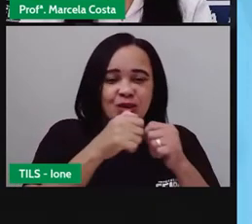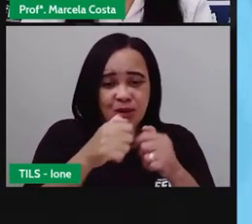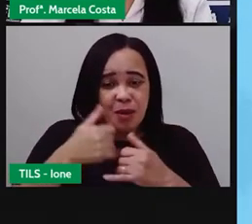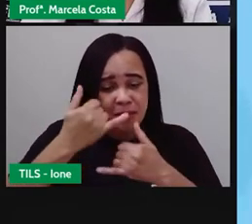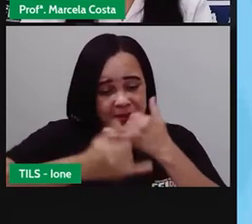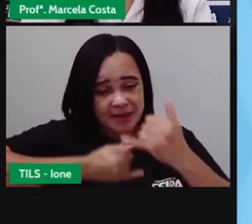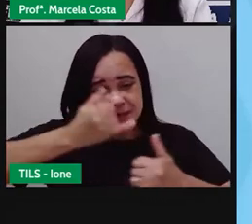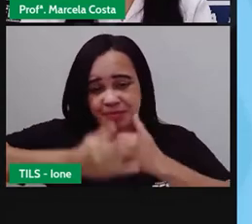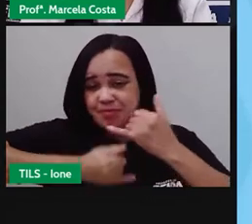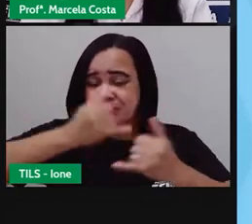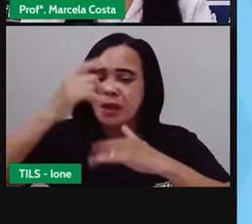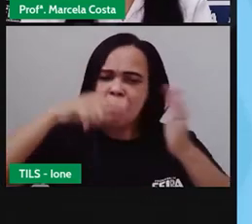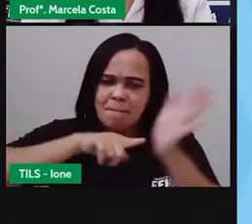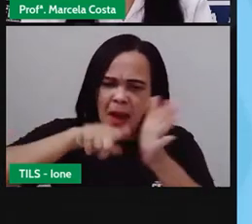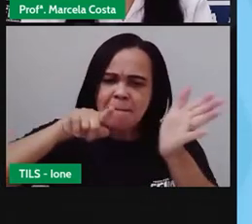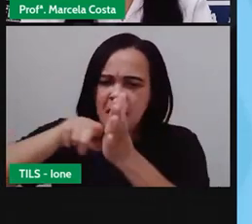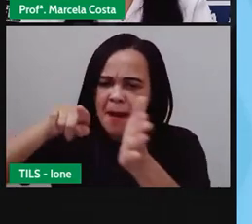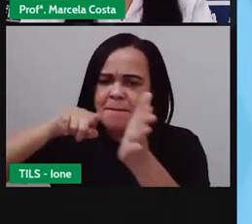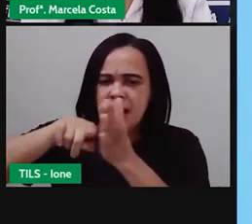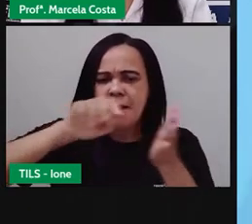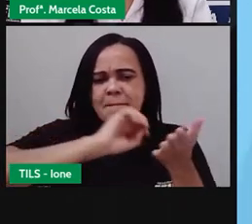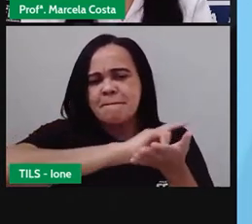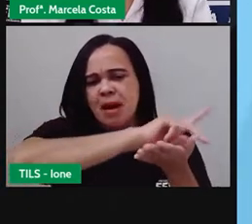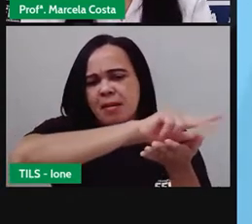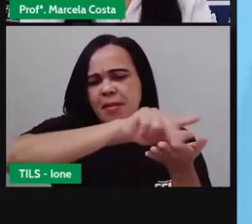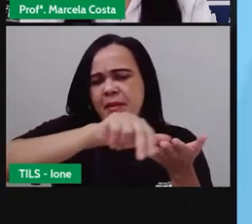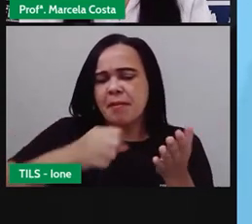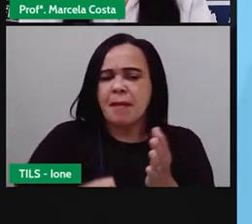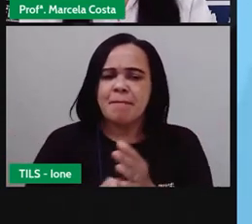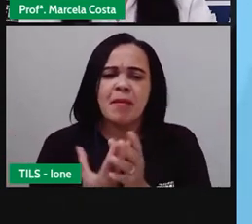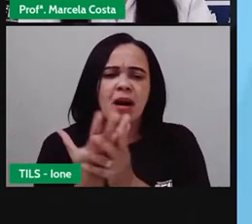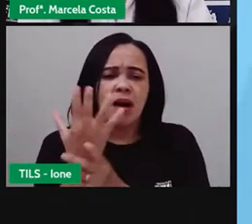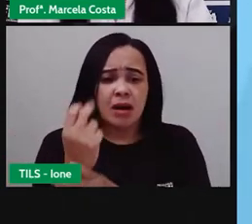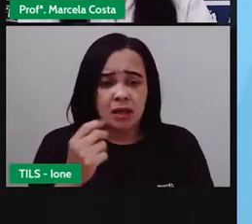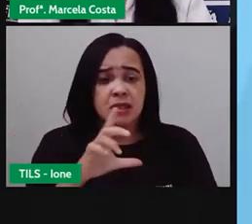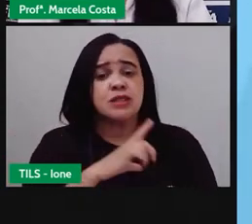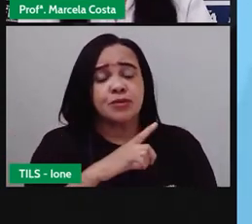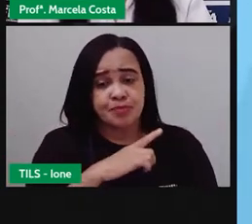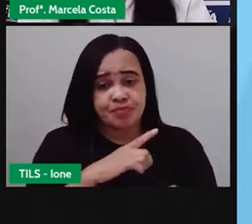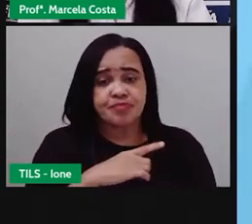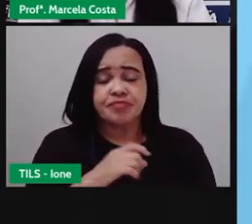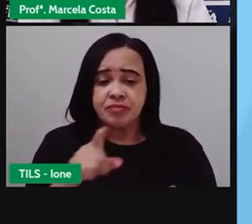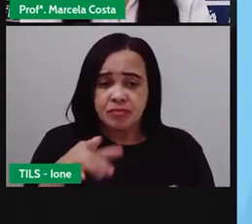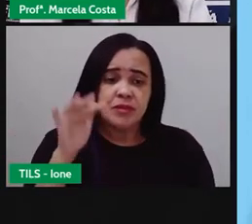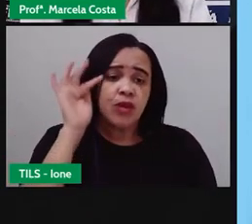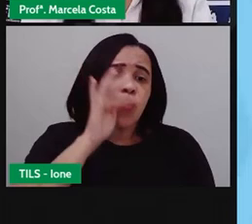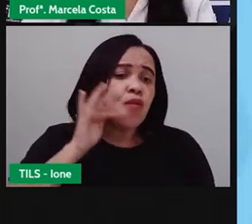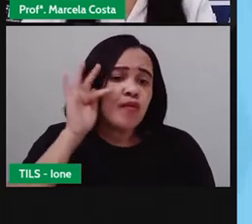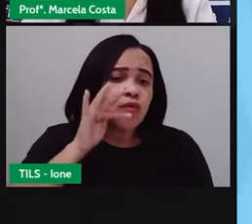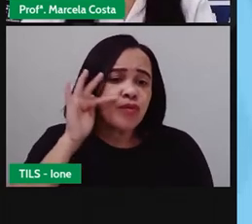aparecer várias perguntas sobre a sua identidade você gosta de frutas